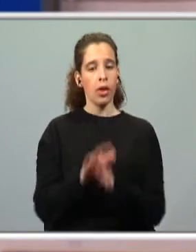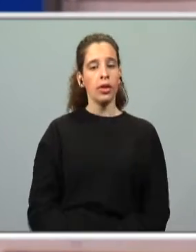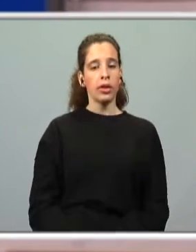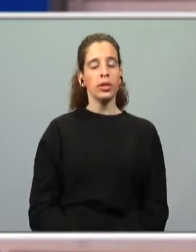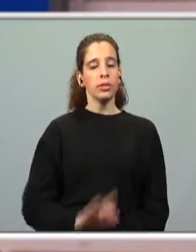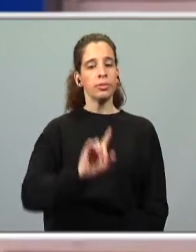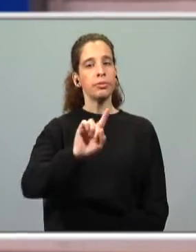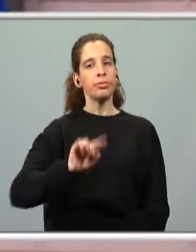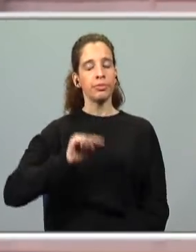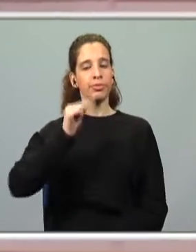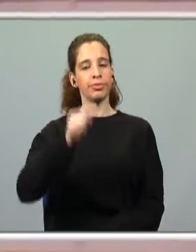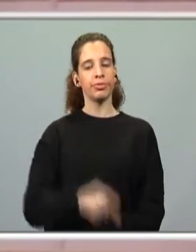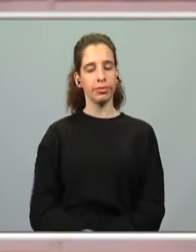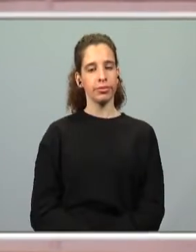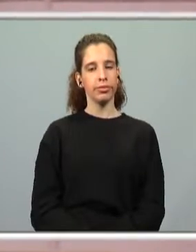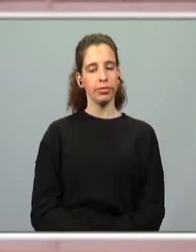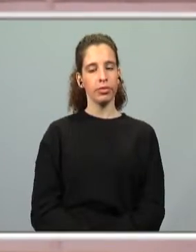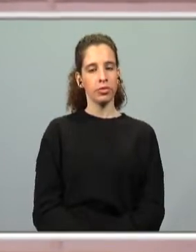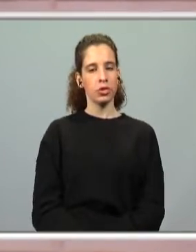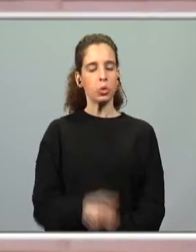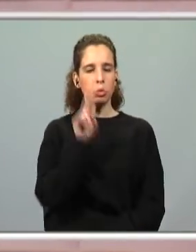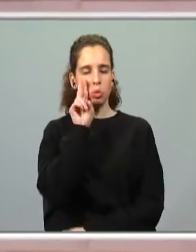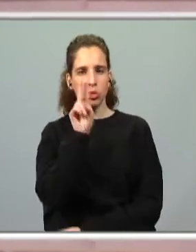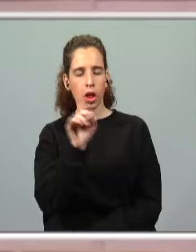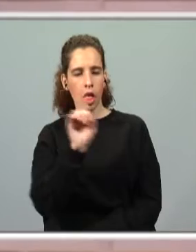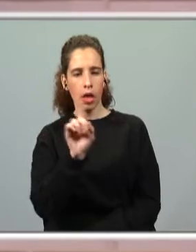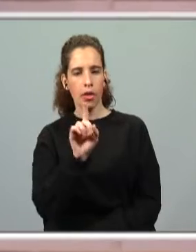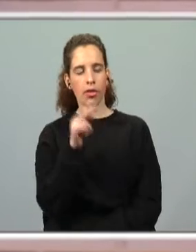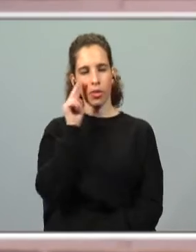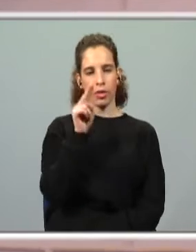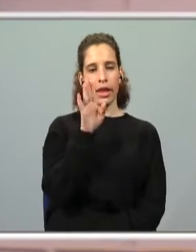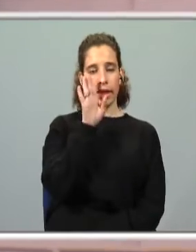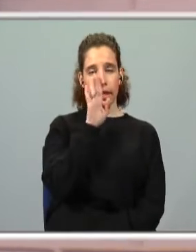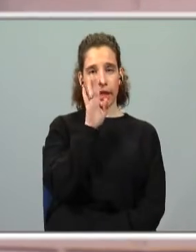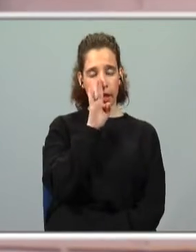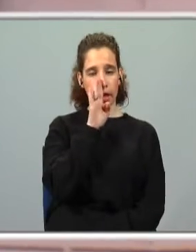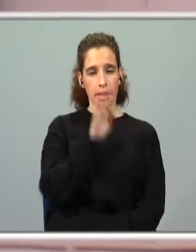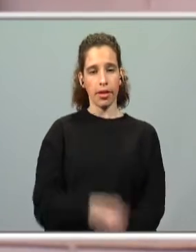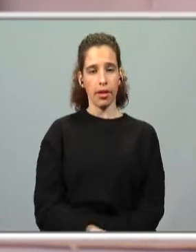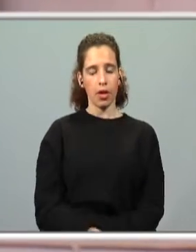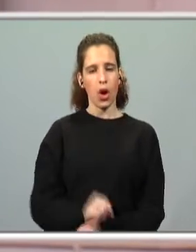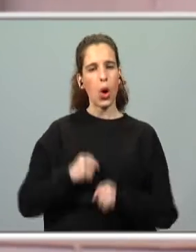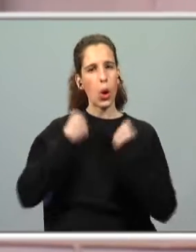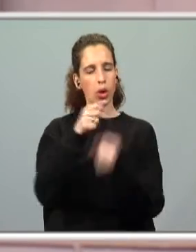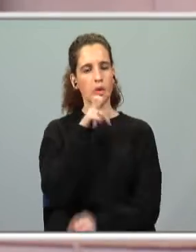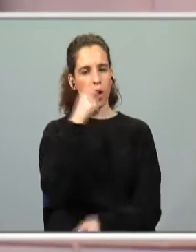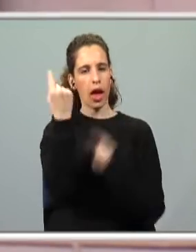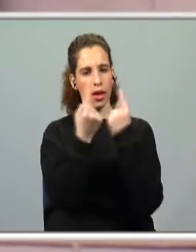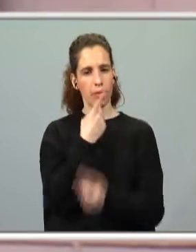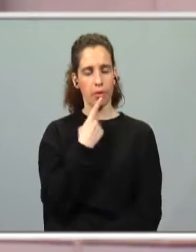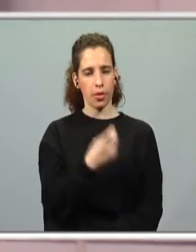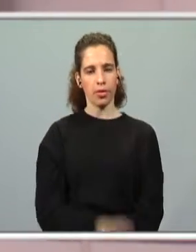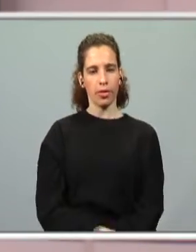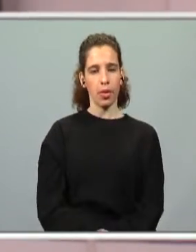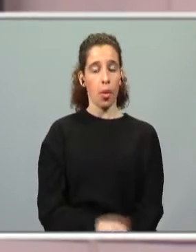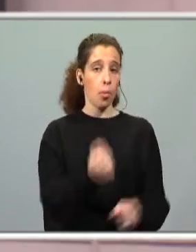para depois, para aqueles que não assistiram, vamos ver se conseguem responder algumas perguntas.